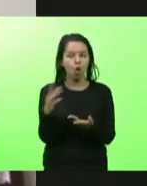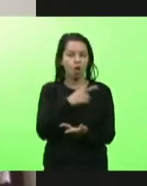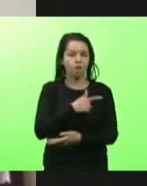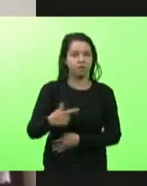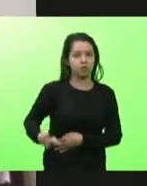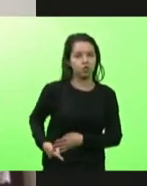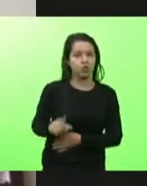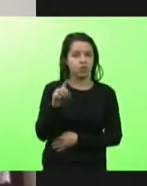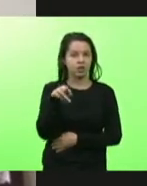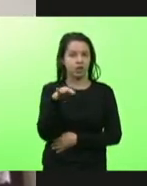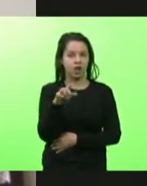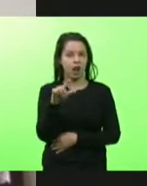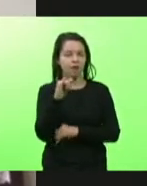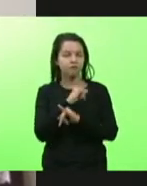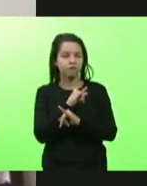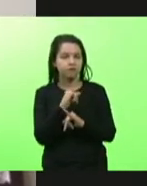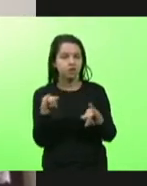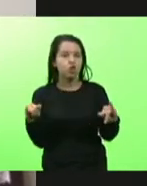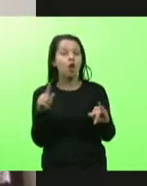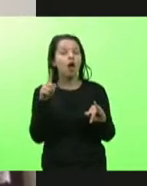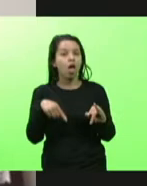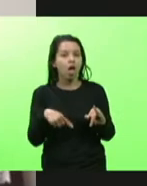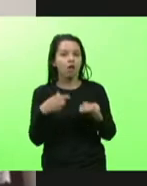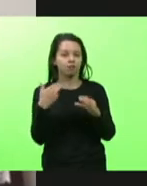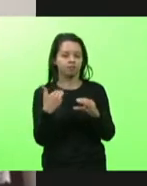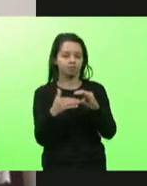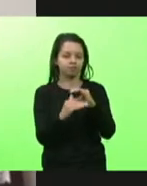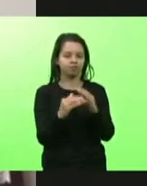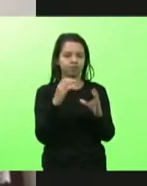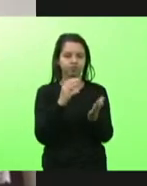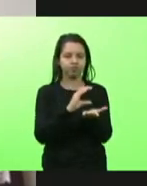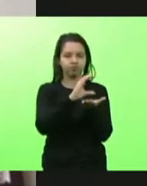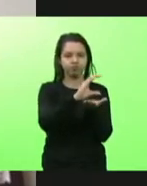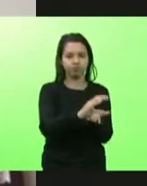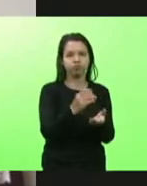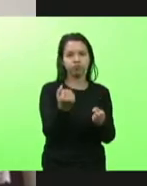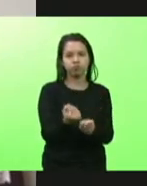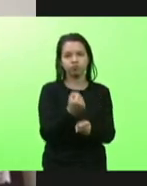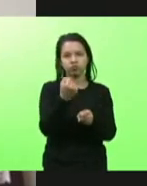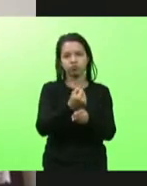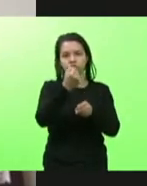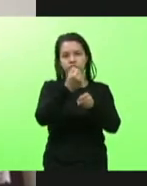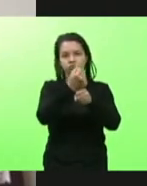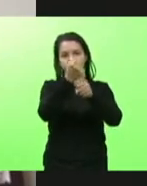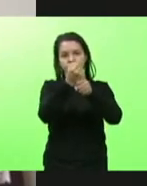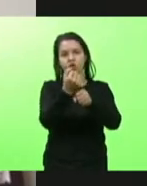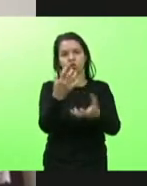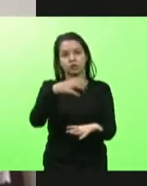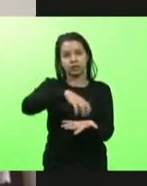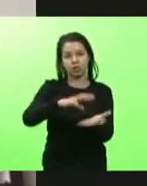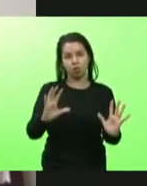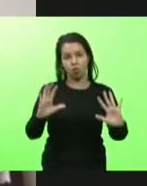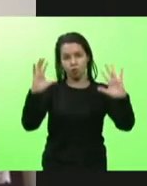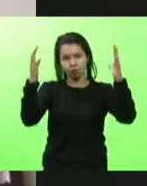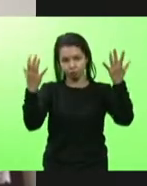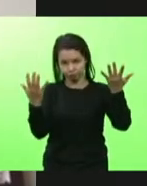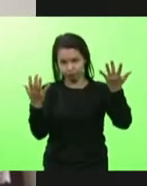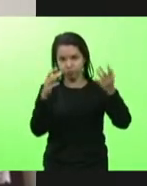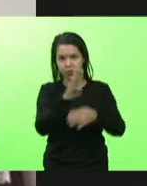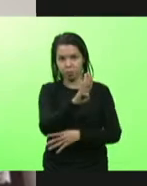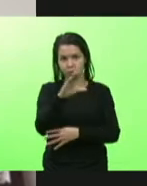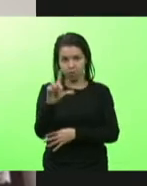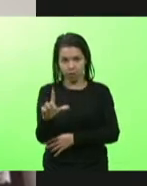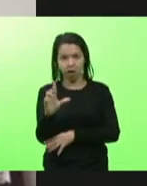encaminhamento do repasse para a construção do Centro de Convenções de Blumenau, que é uma obra que foi planejada pelo